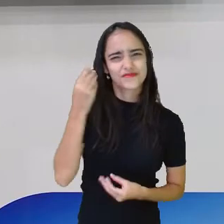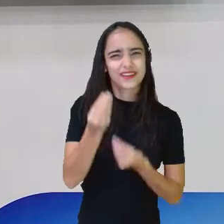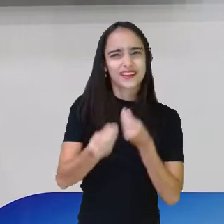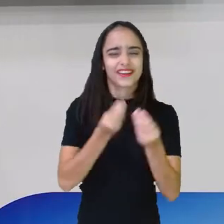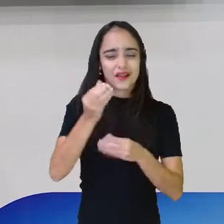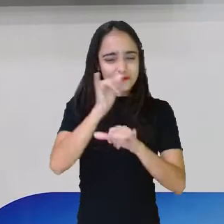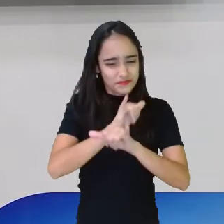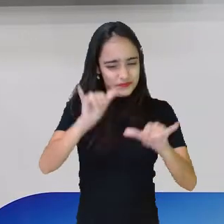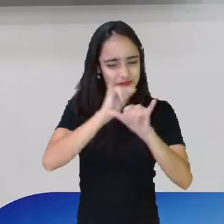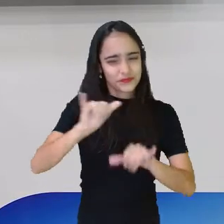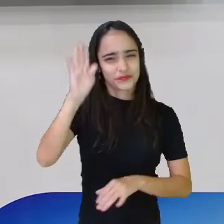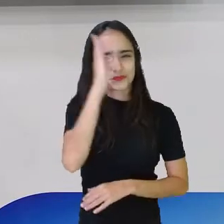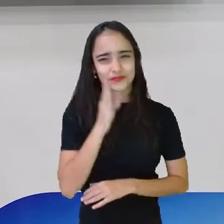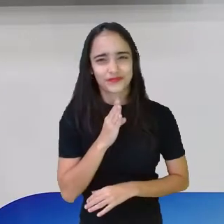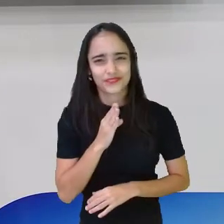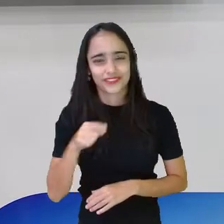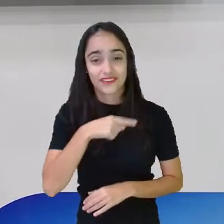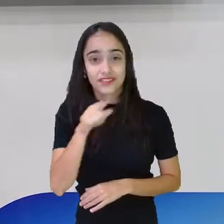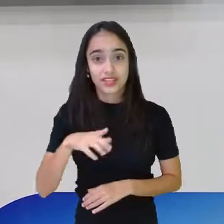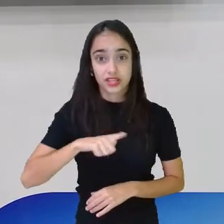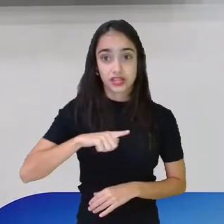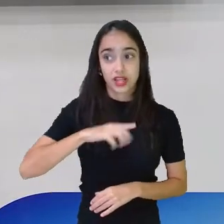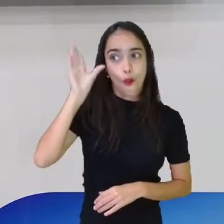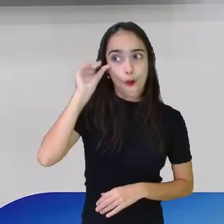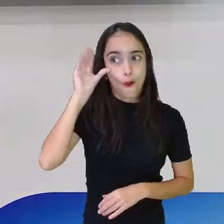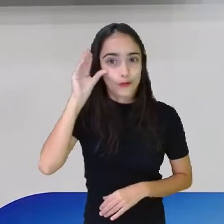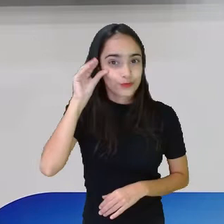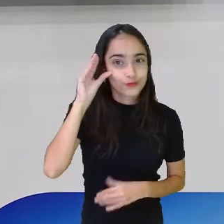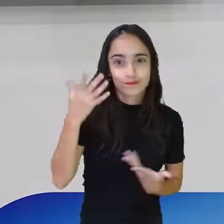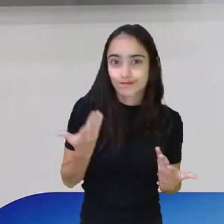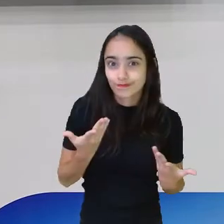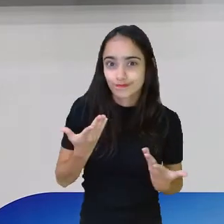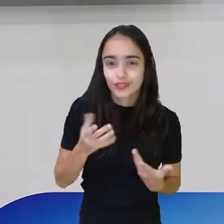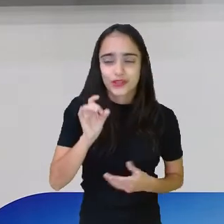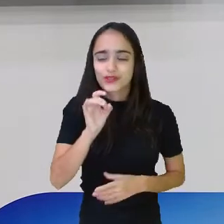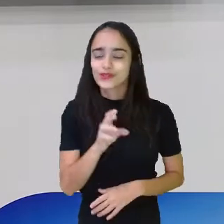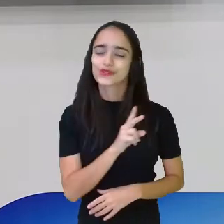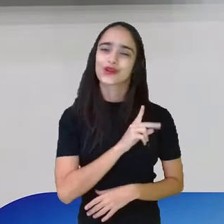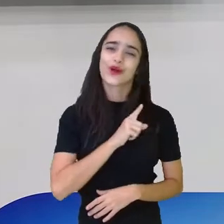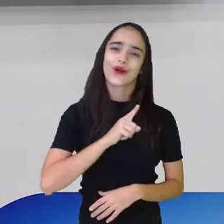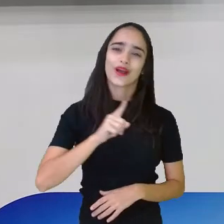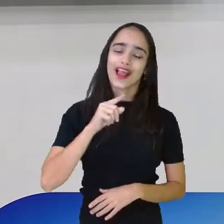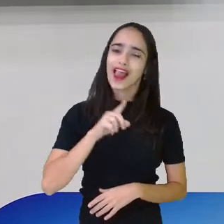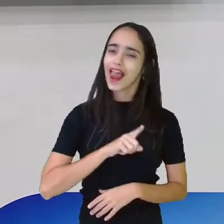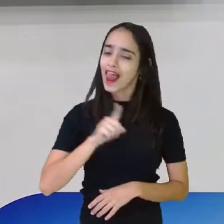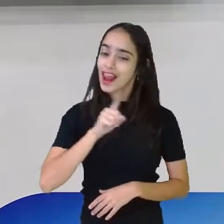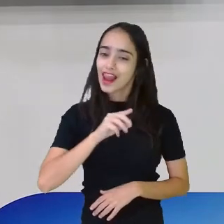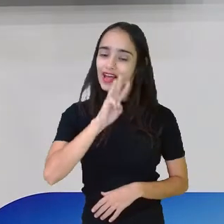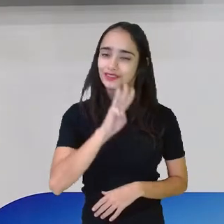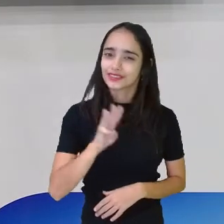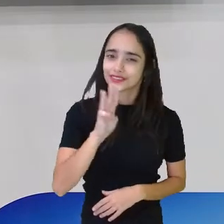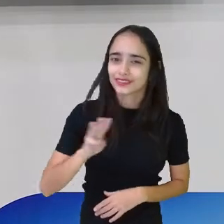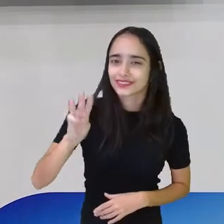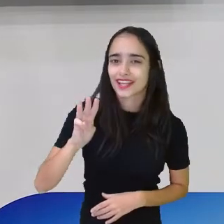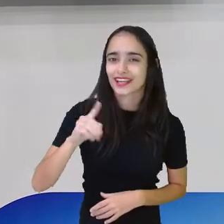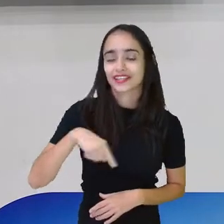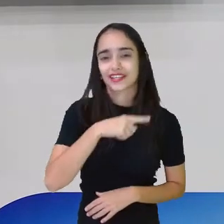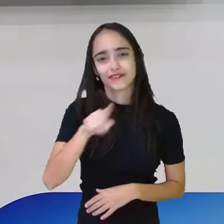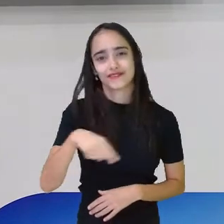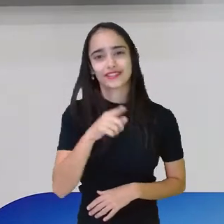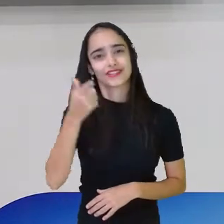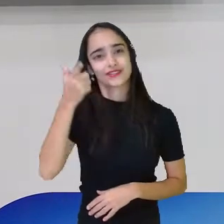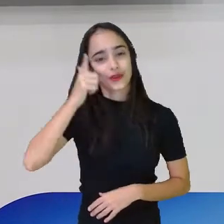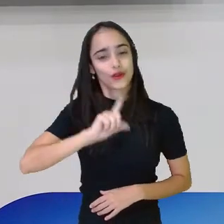Ficaram curiosos? Tem mais um interessezinho, Vai na Árvore do Livro, que a gente vai ver um pouquinho mais sobre a